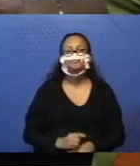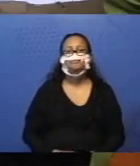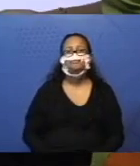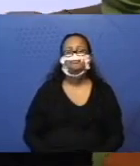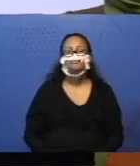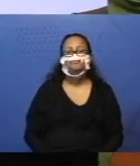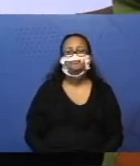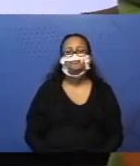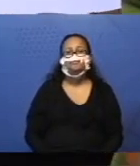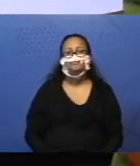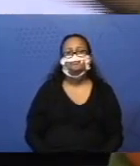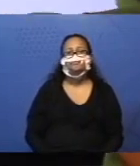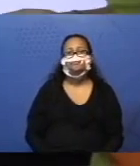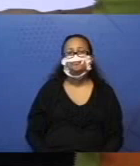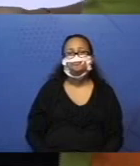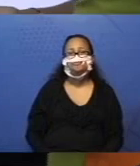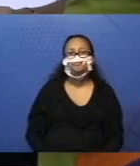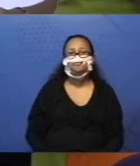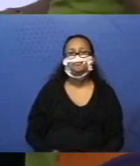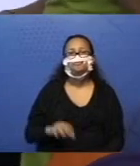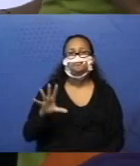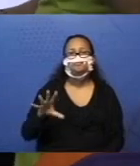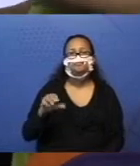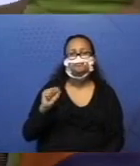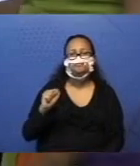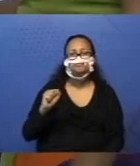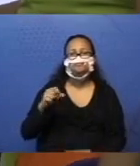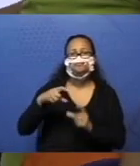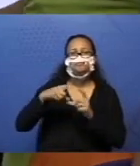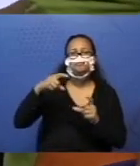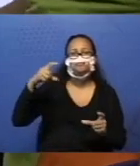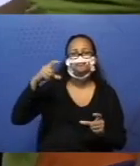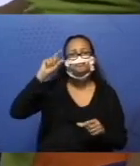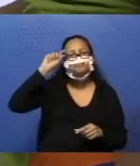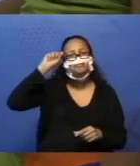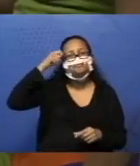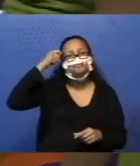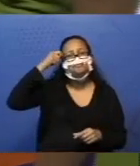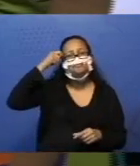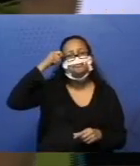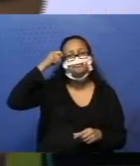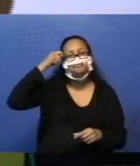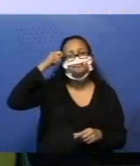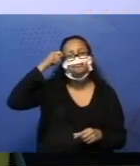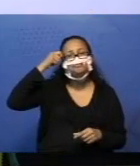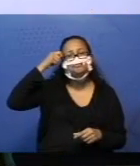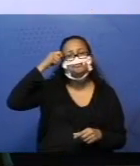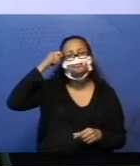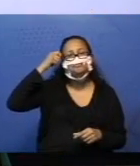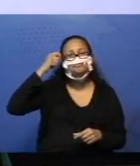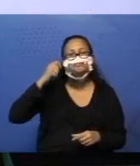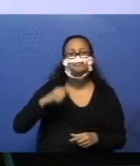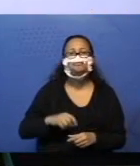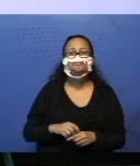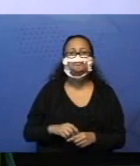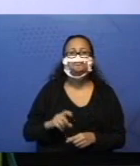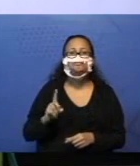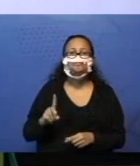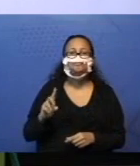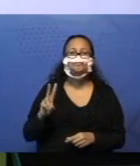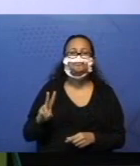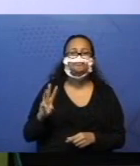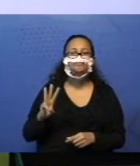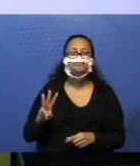pensou. Eu peguei a barrinha preta. Que valor que tem a barrinha preta mesmo? 1, 2,